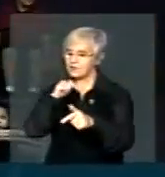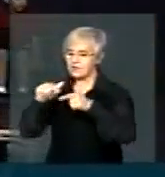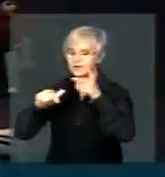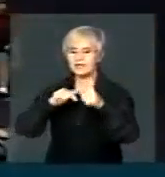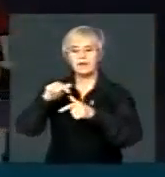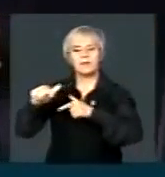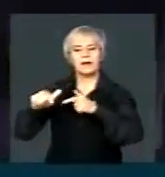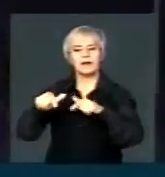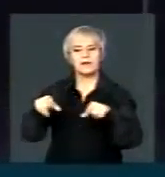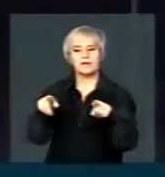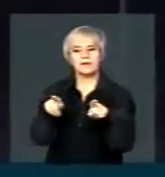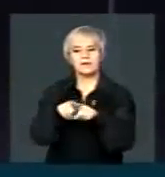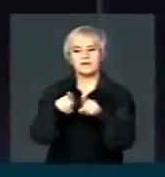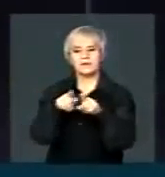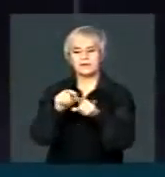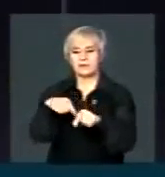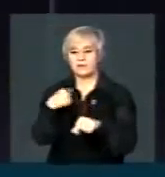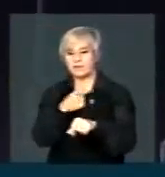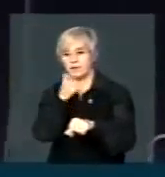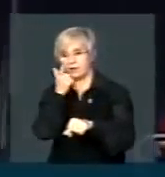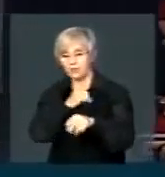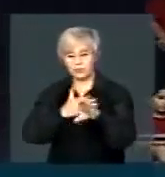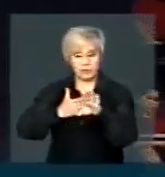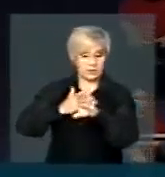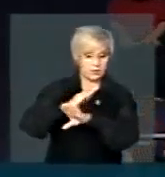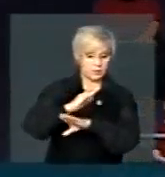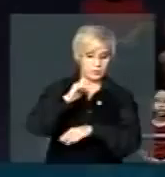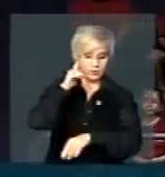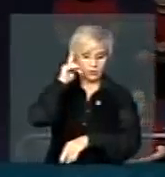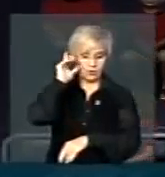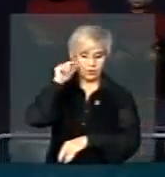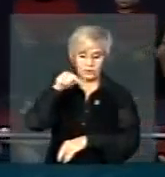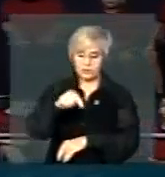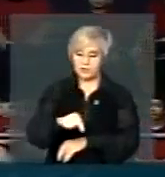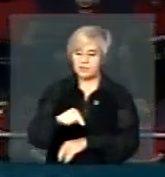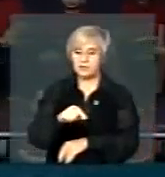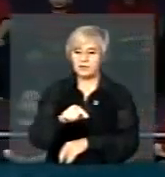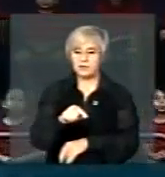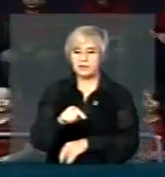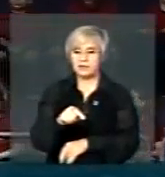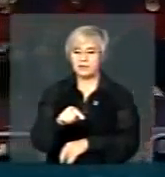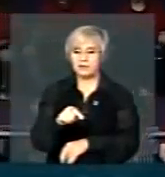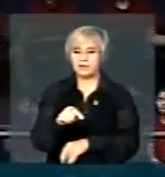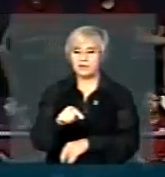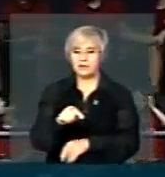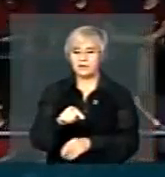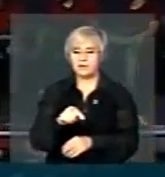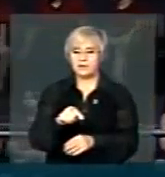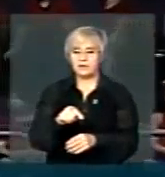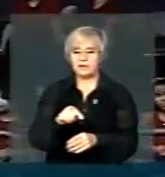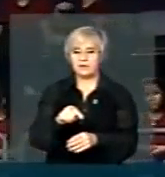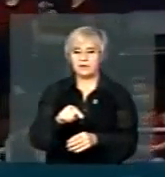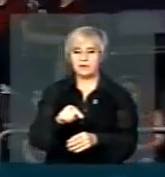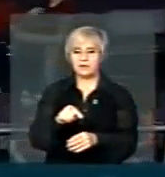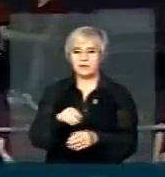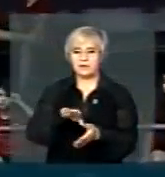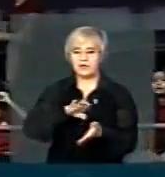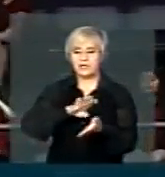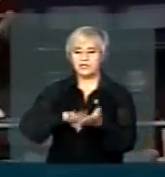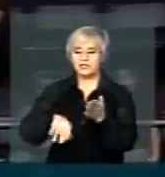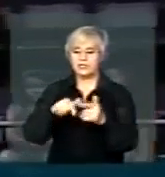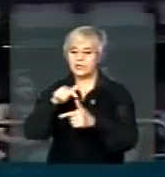também do que aprovamos aqui ontem, retirando o fim, deixando o meio,